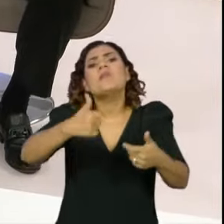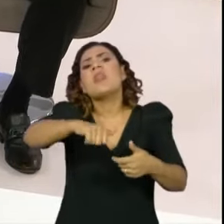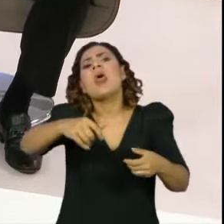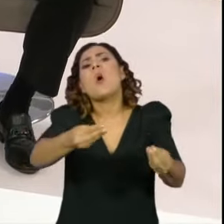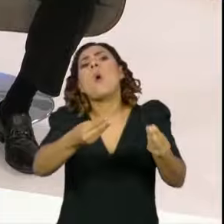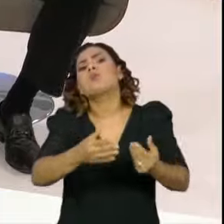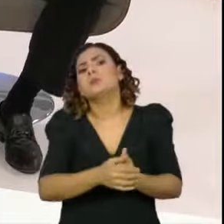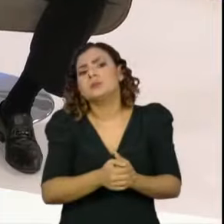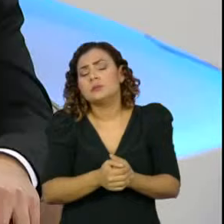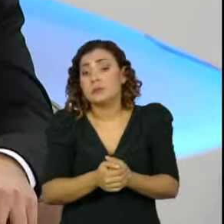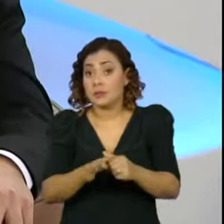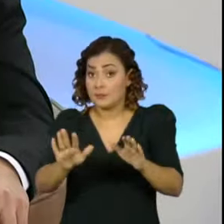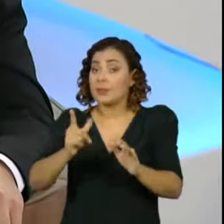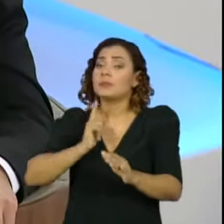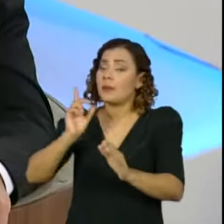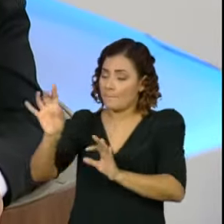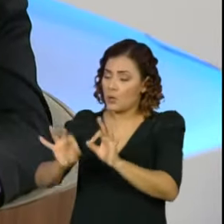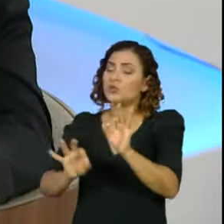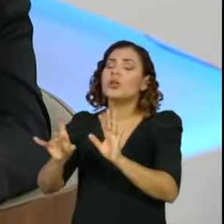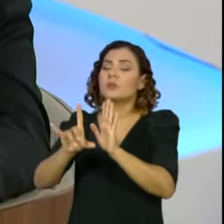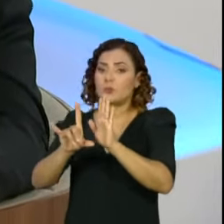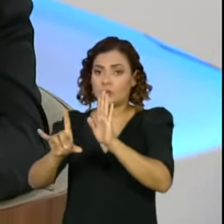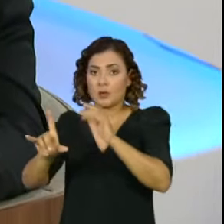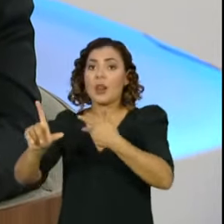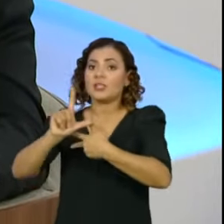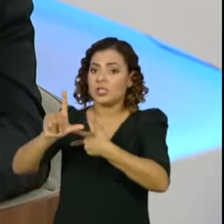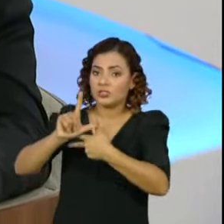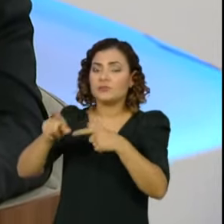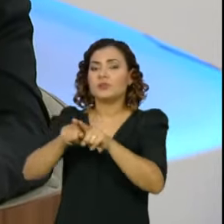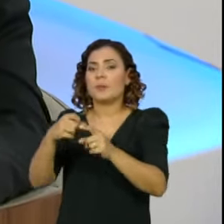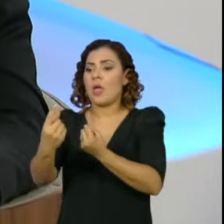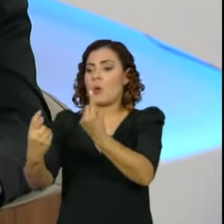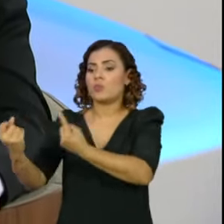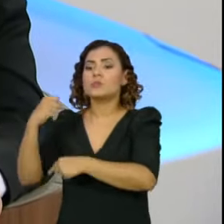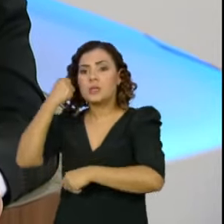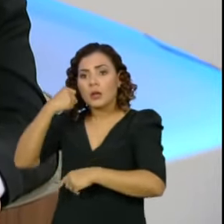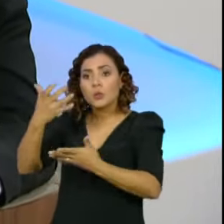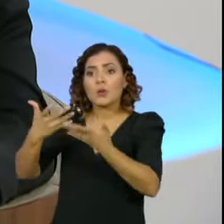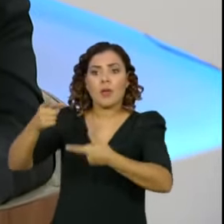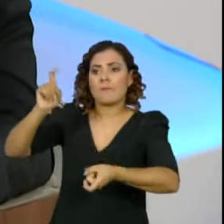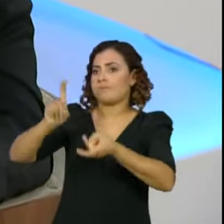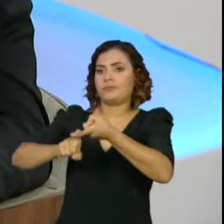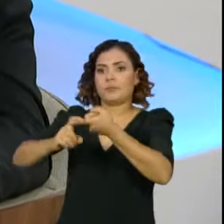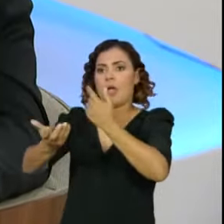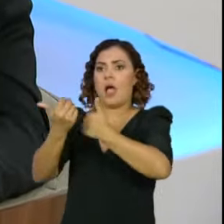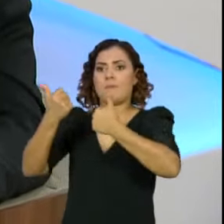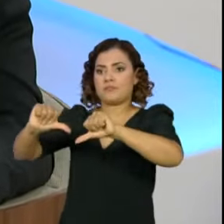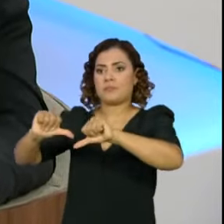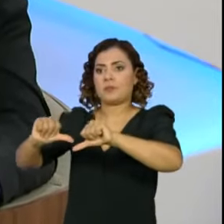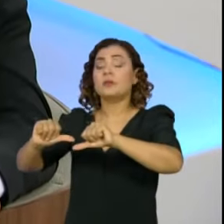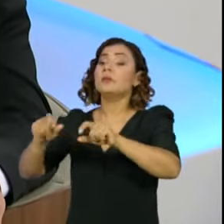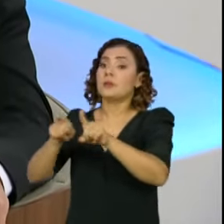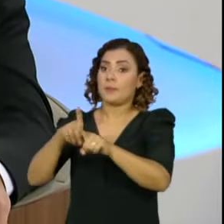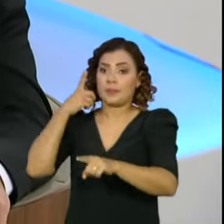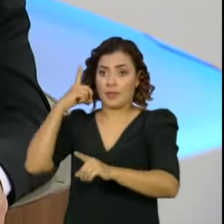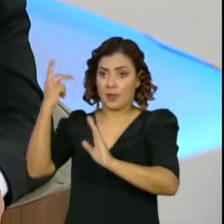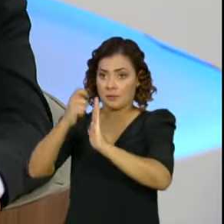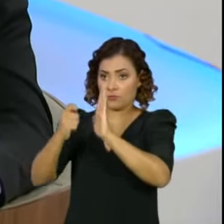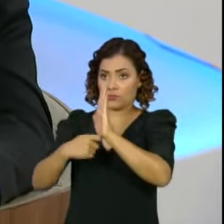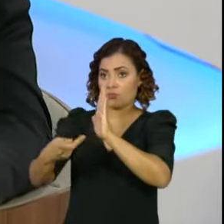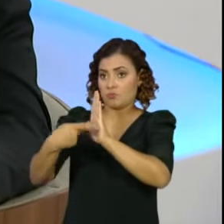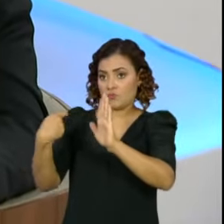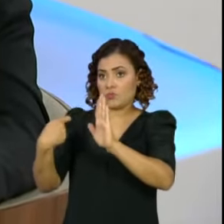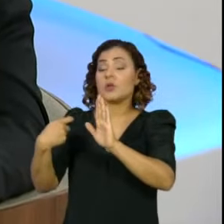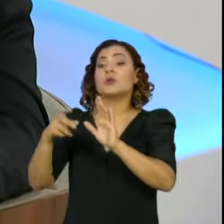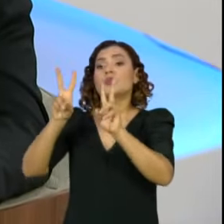que existe, de fato, os projetos de decreto legislativo de autoria de diversos senadores que visam sustar o decreto presidencial relativamente à questão das